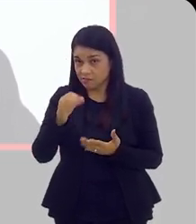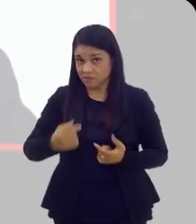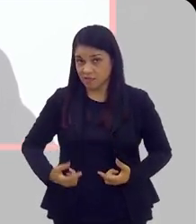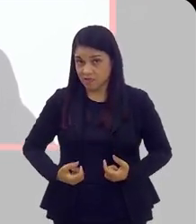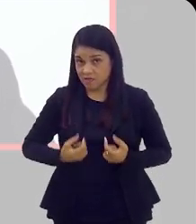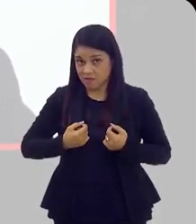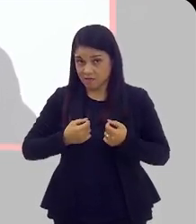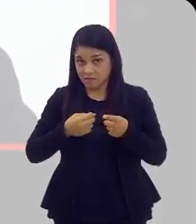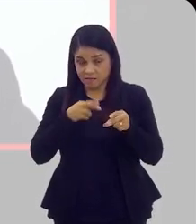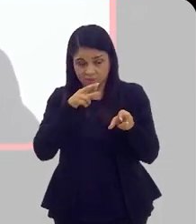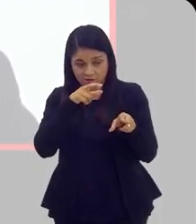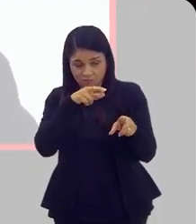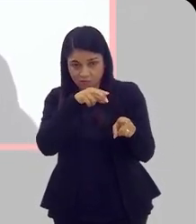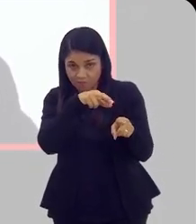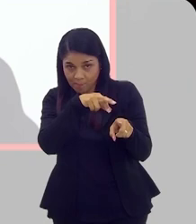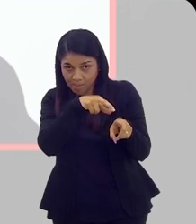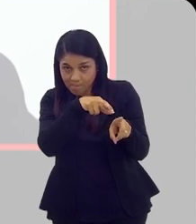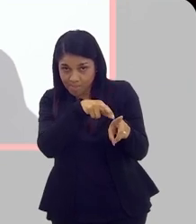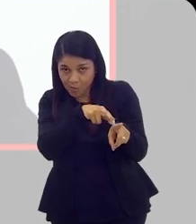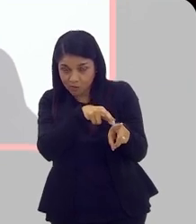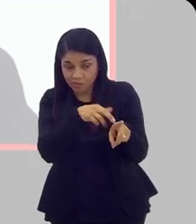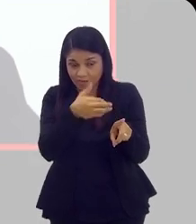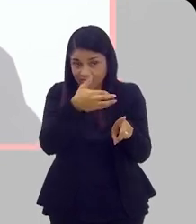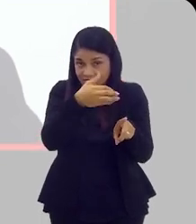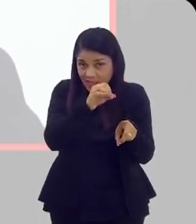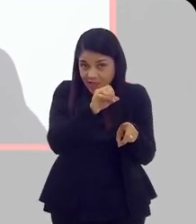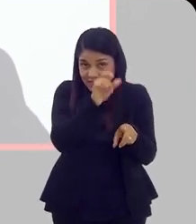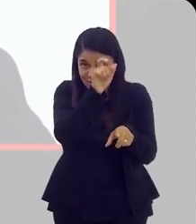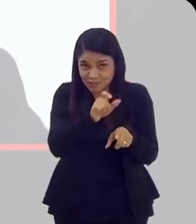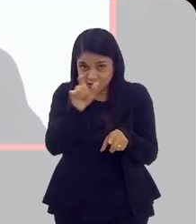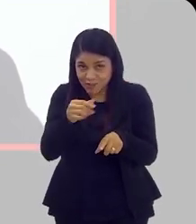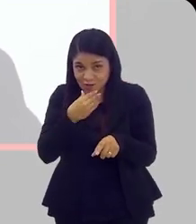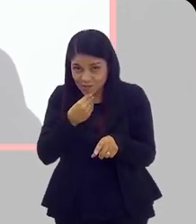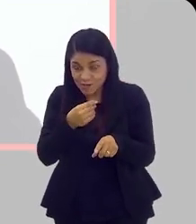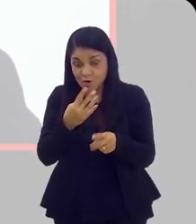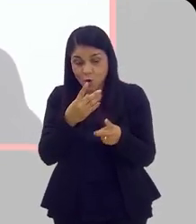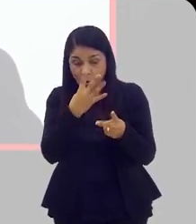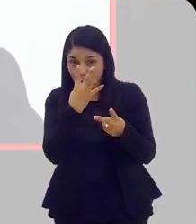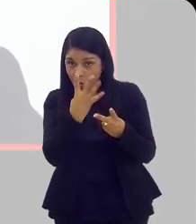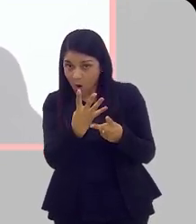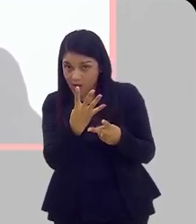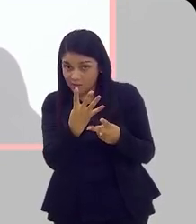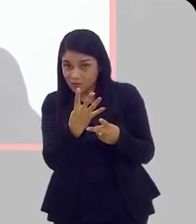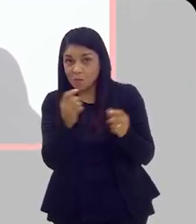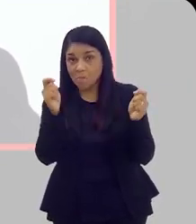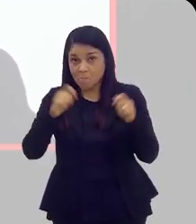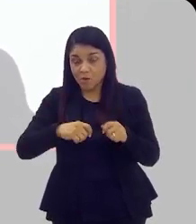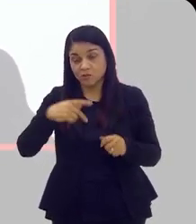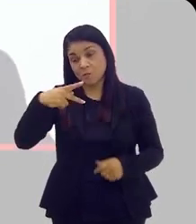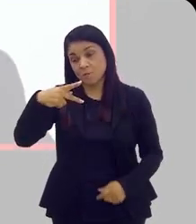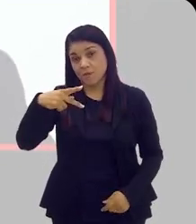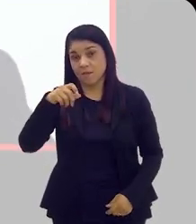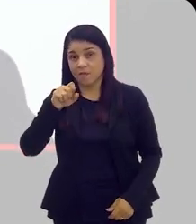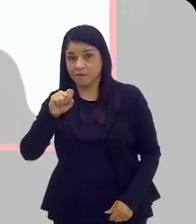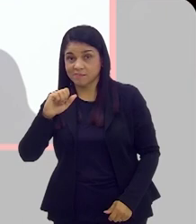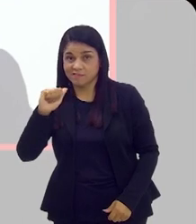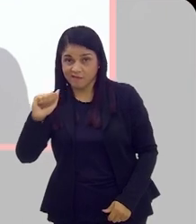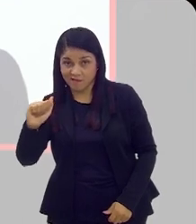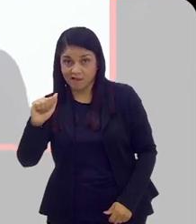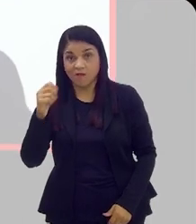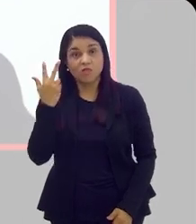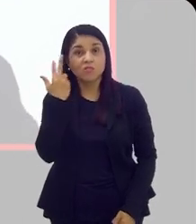cânceres de próstata, ou seja, se pega 10 pacientes com câncer de próstata, 4 deles podem ter o PSA normal.